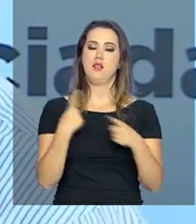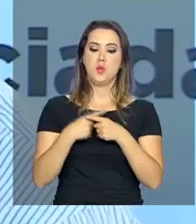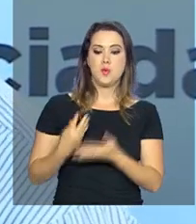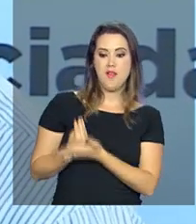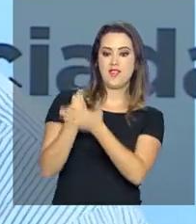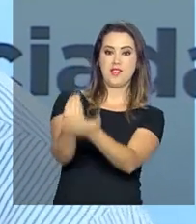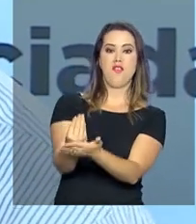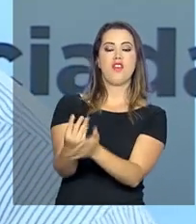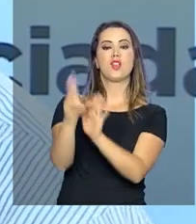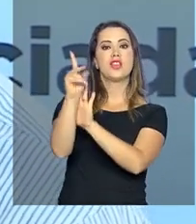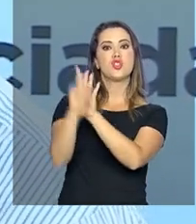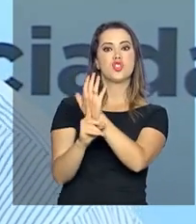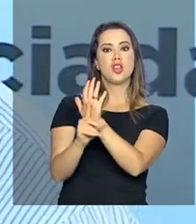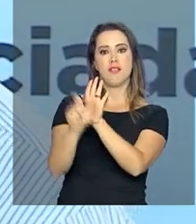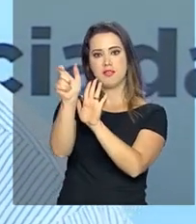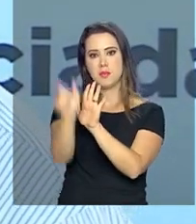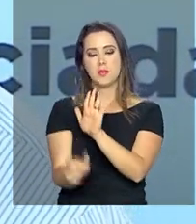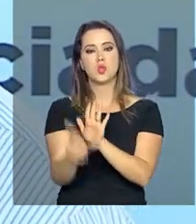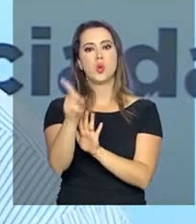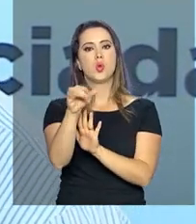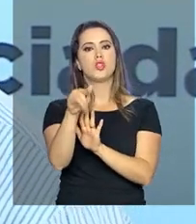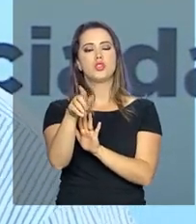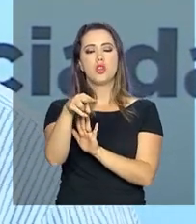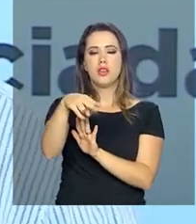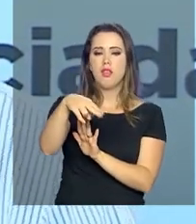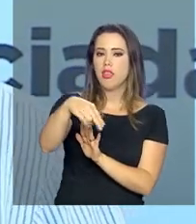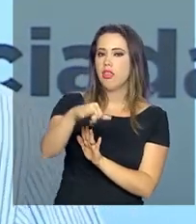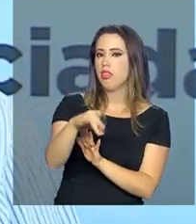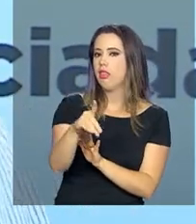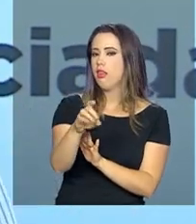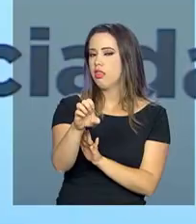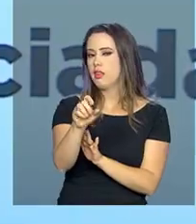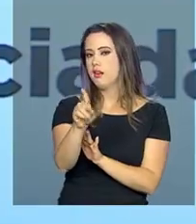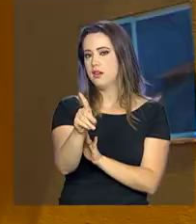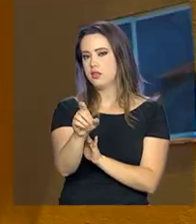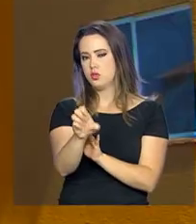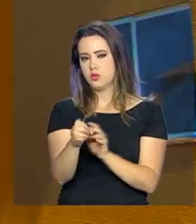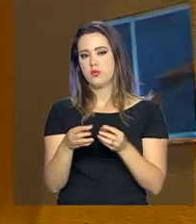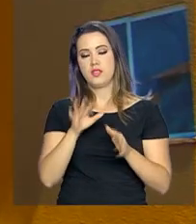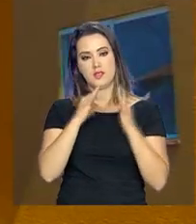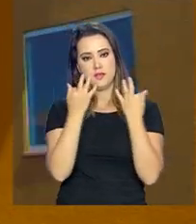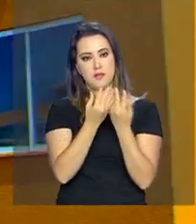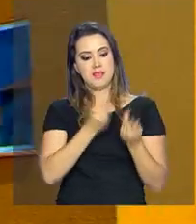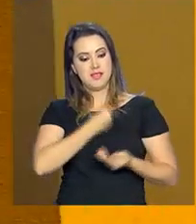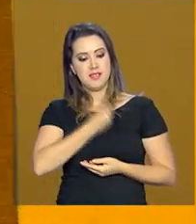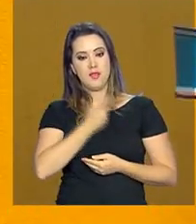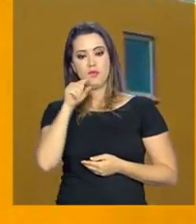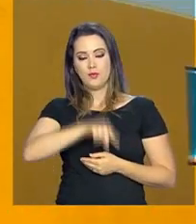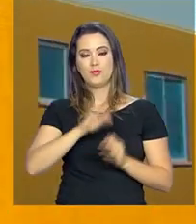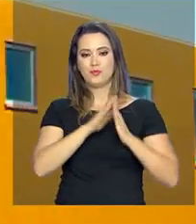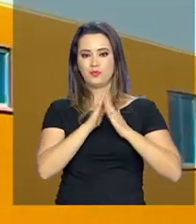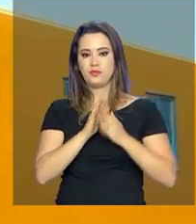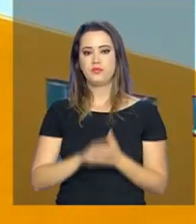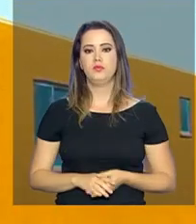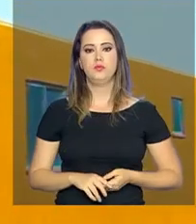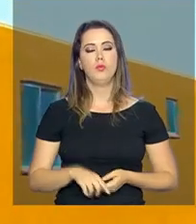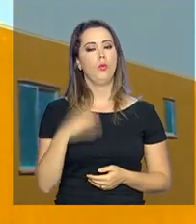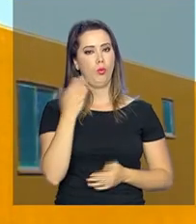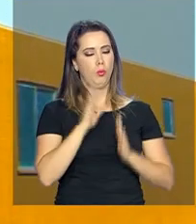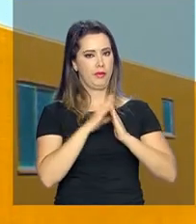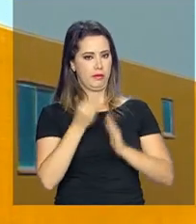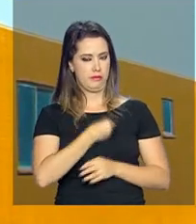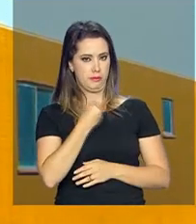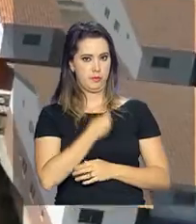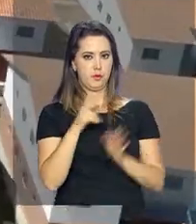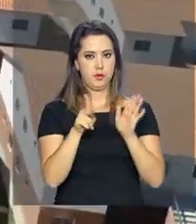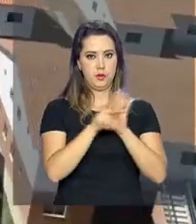dando dignidade, como foi dito aqui, às famílias que habitam essas casas. O Minha Casa Minha Vida é um programa de habitação